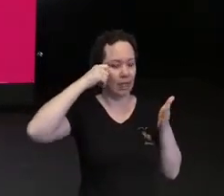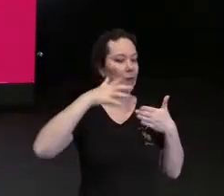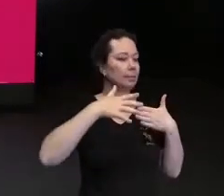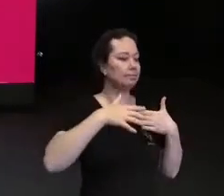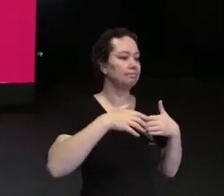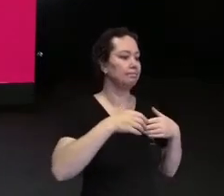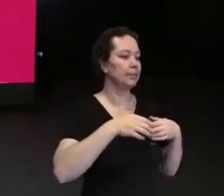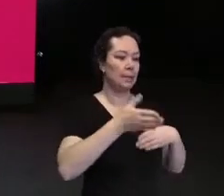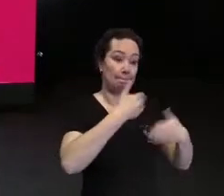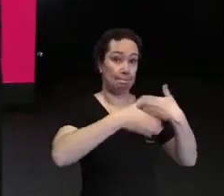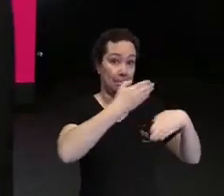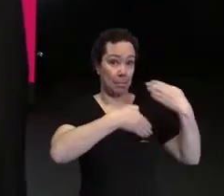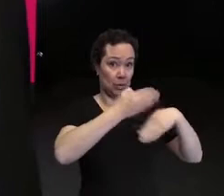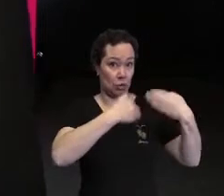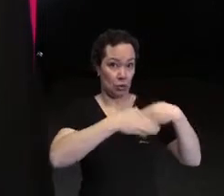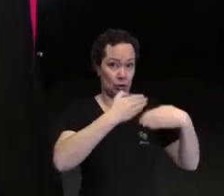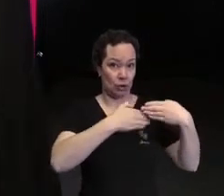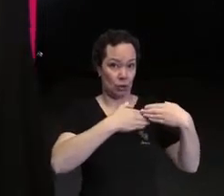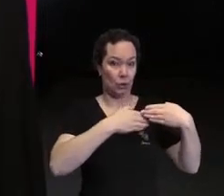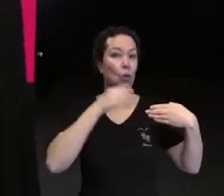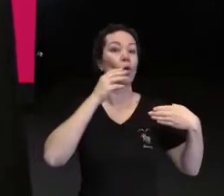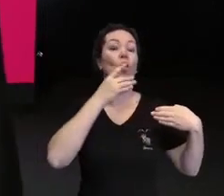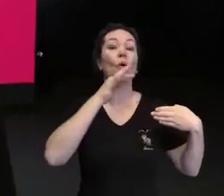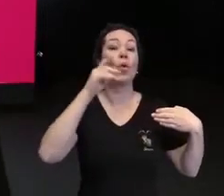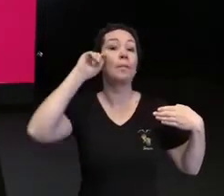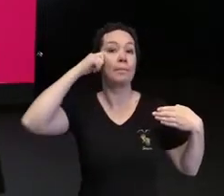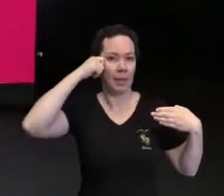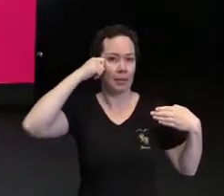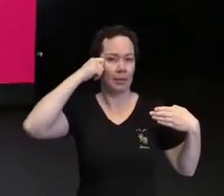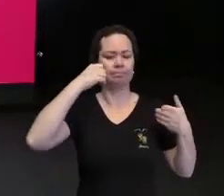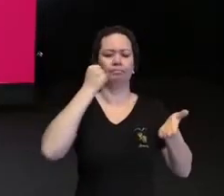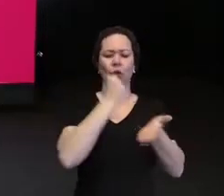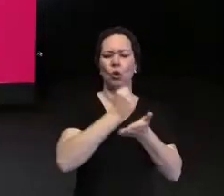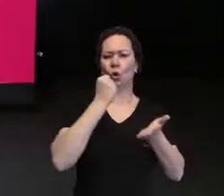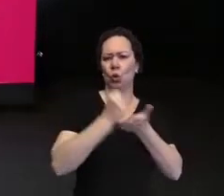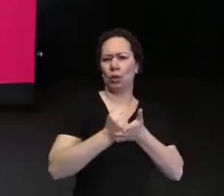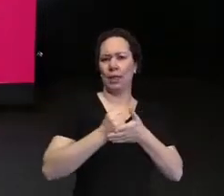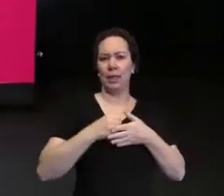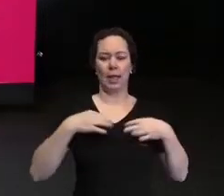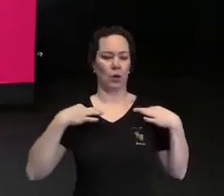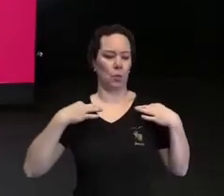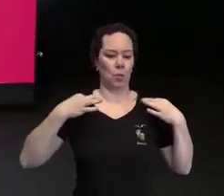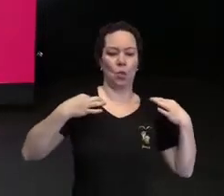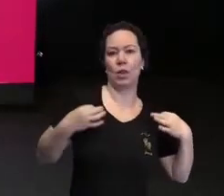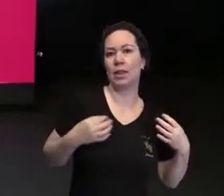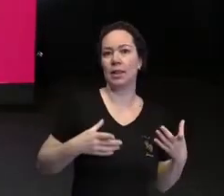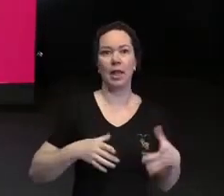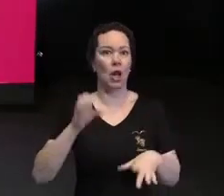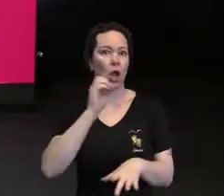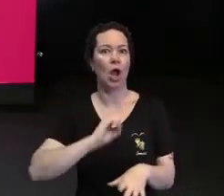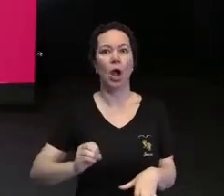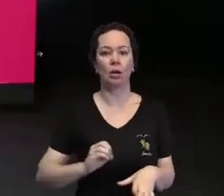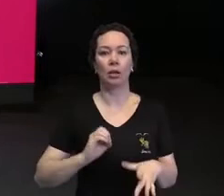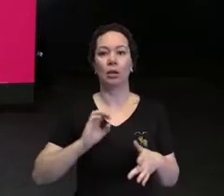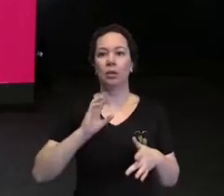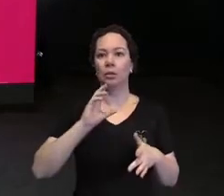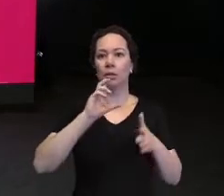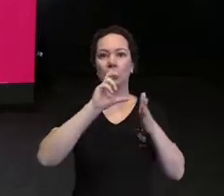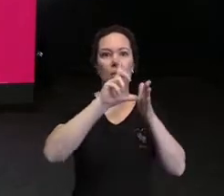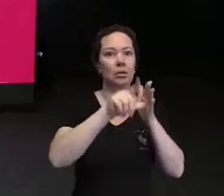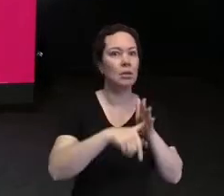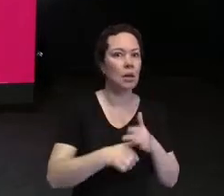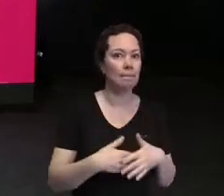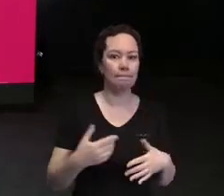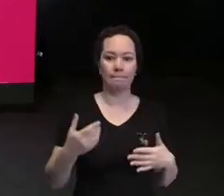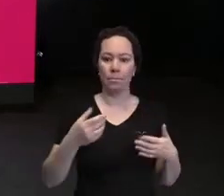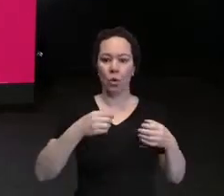preparado um grande lançamento, foi contratado uma grande modelo. E logo depois do lançamento, milhões de informações,